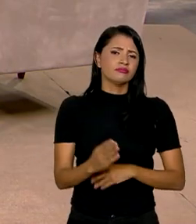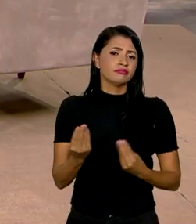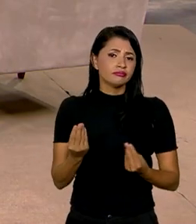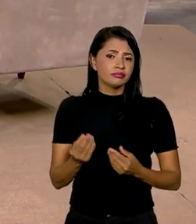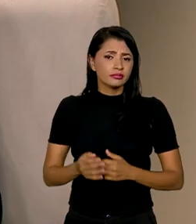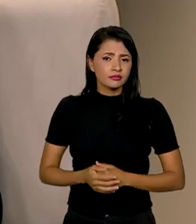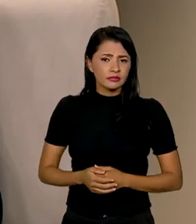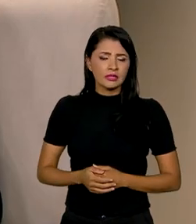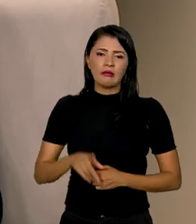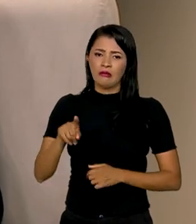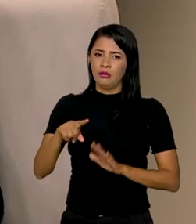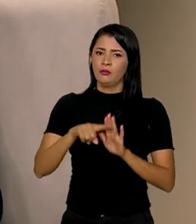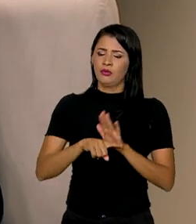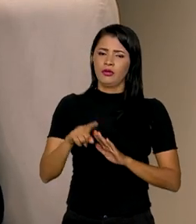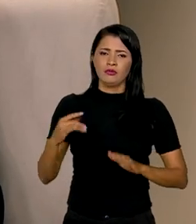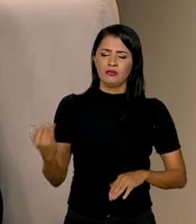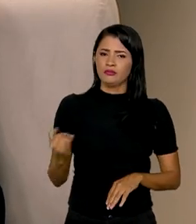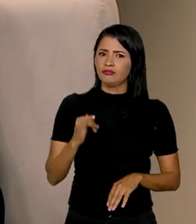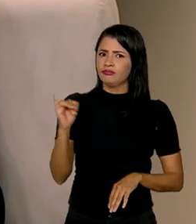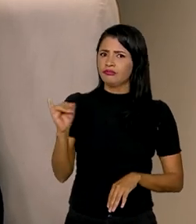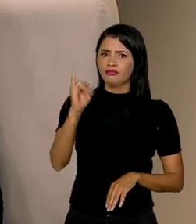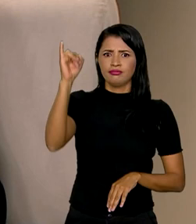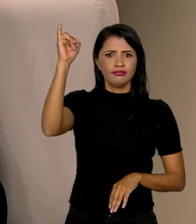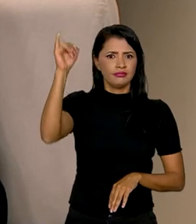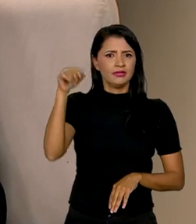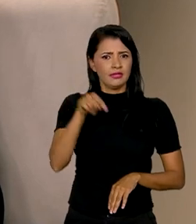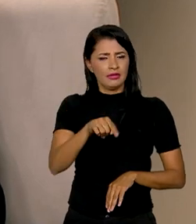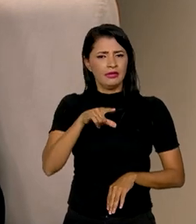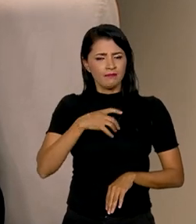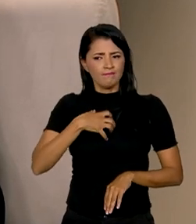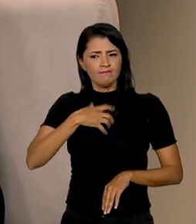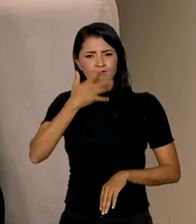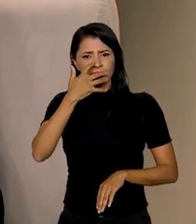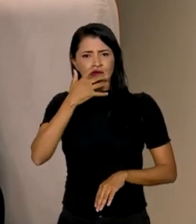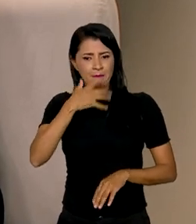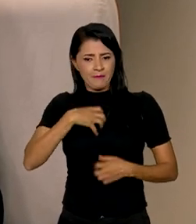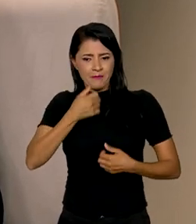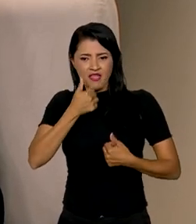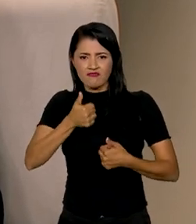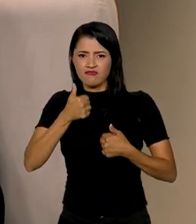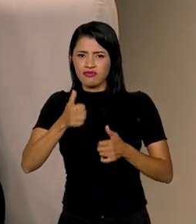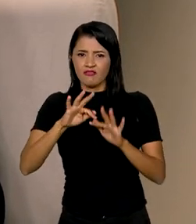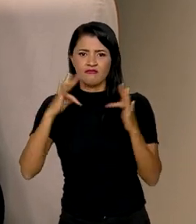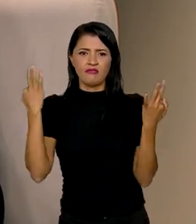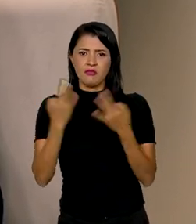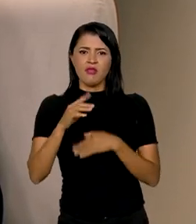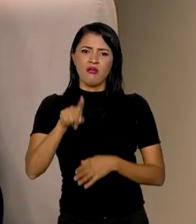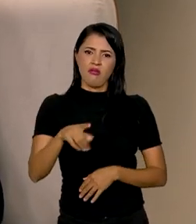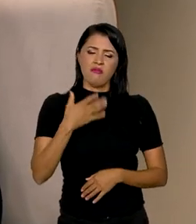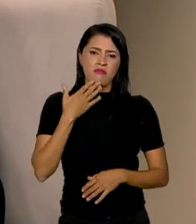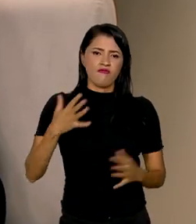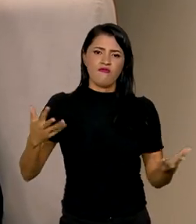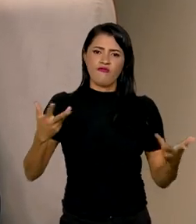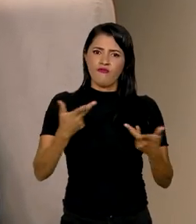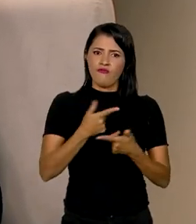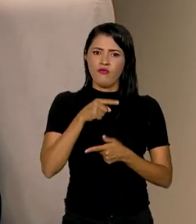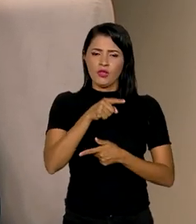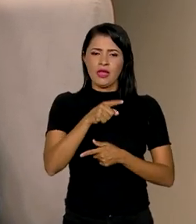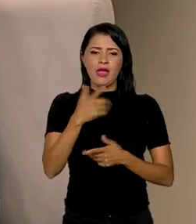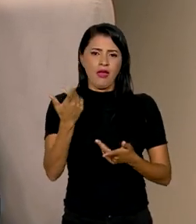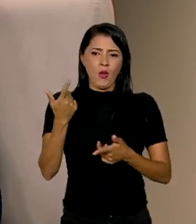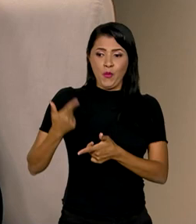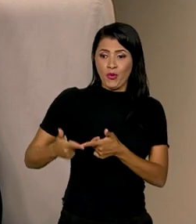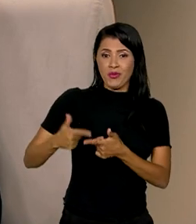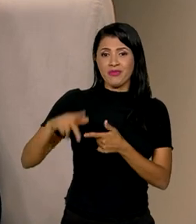programa excepcional. O efeito no bem-estar das famílias é muito grande. Um dos grandes problemas das